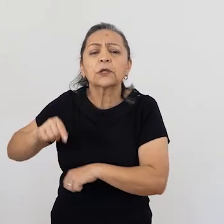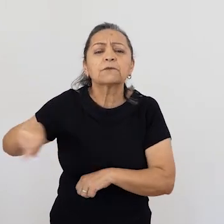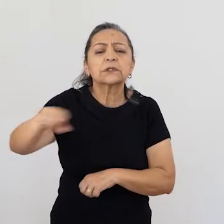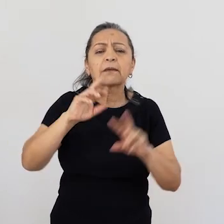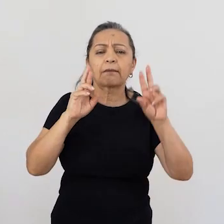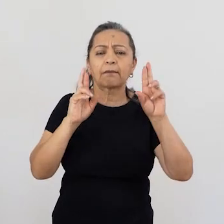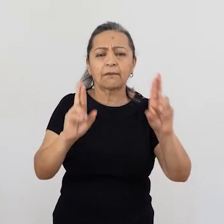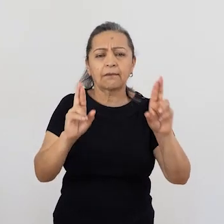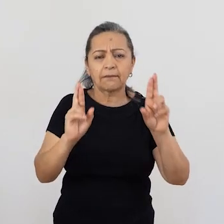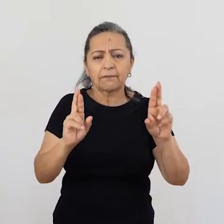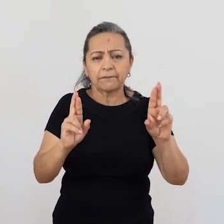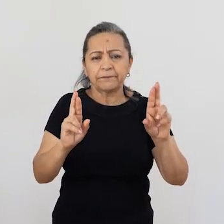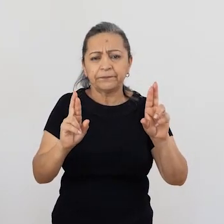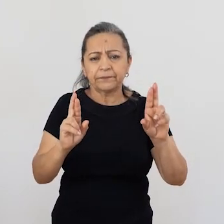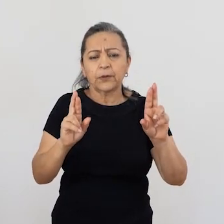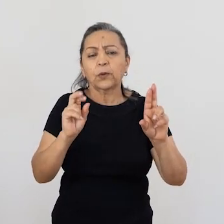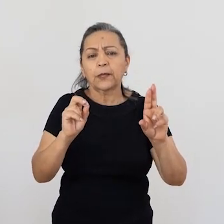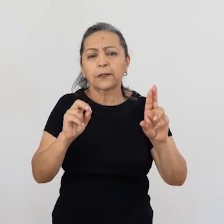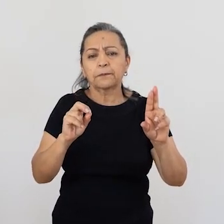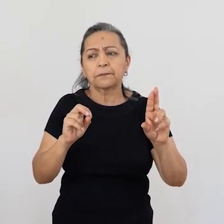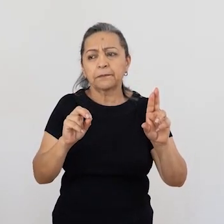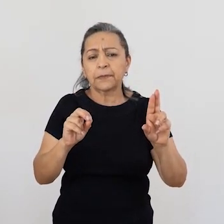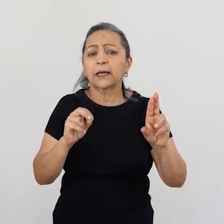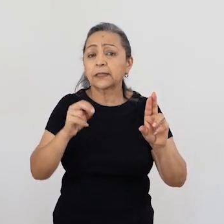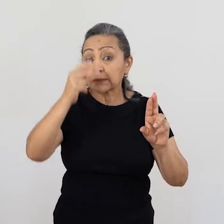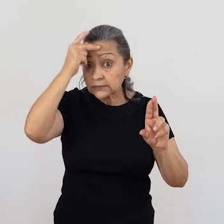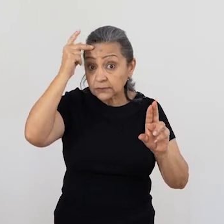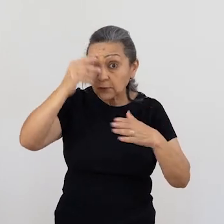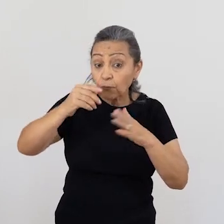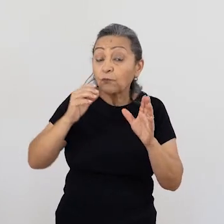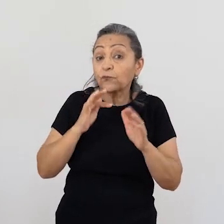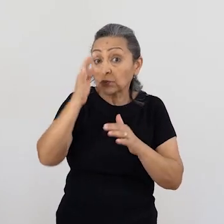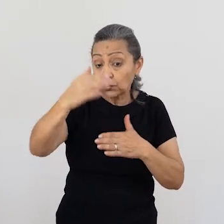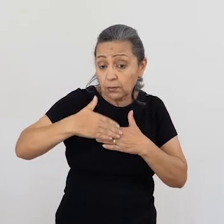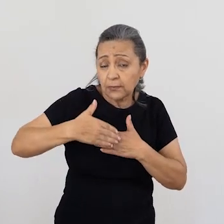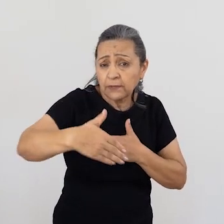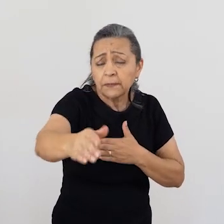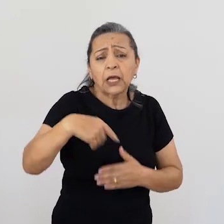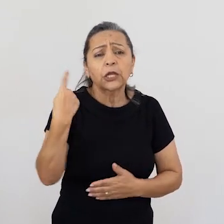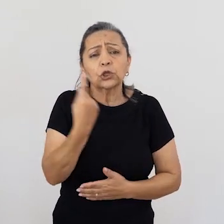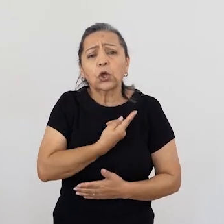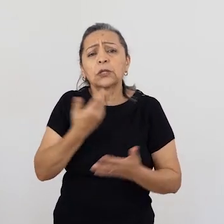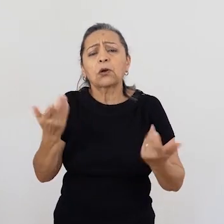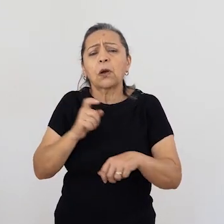integrando saberes, eu queria que você finalizasse mandando a mensagem que você espera